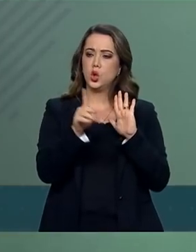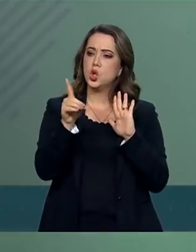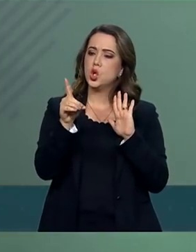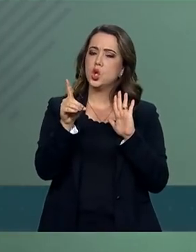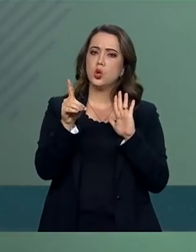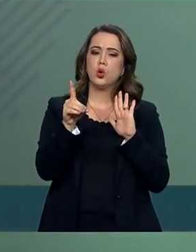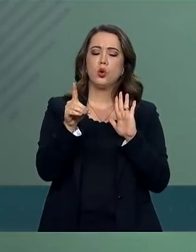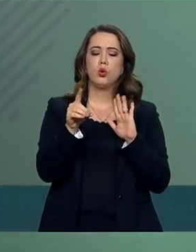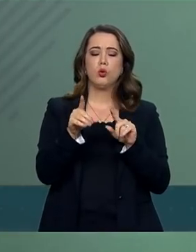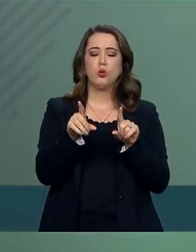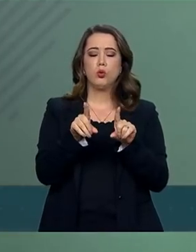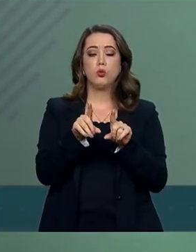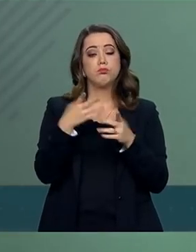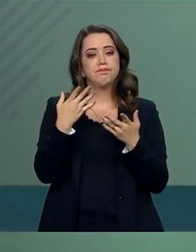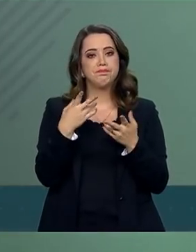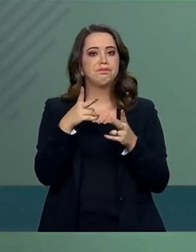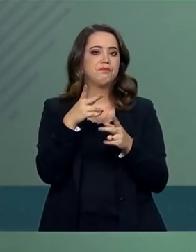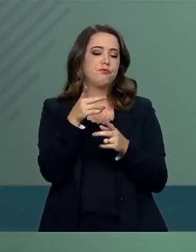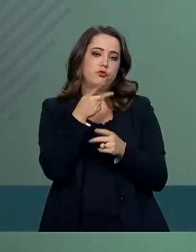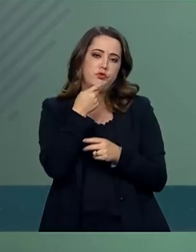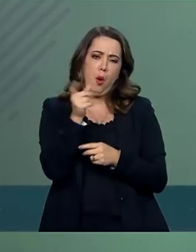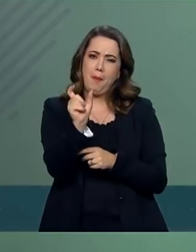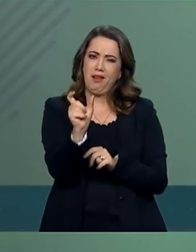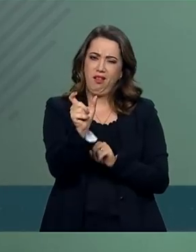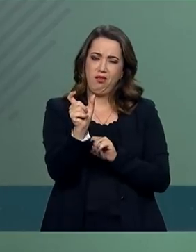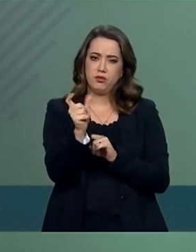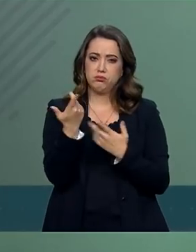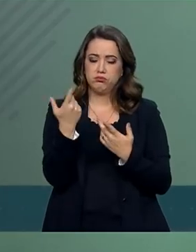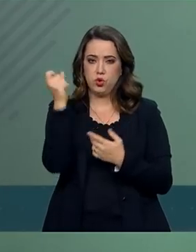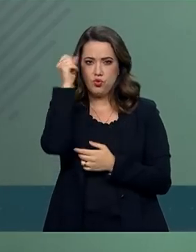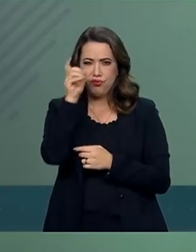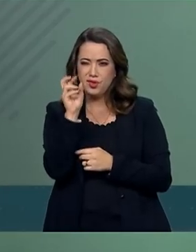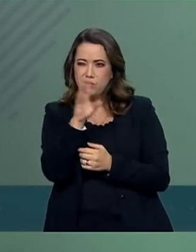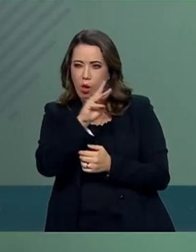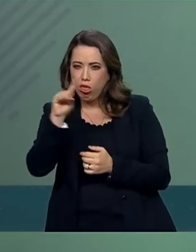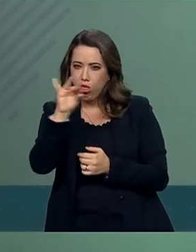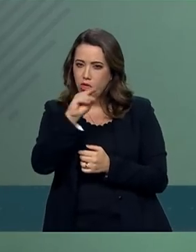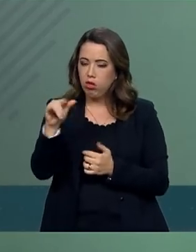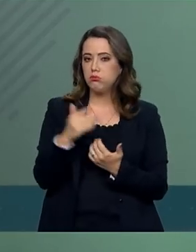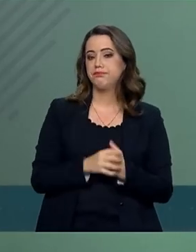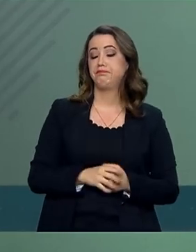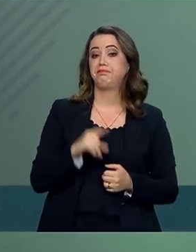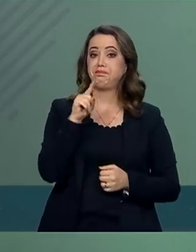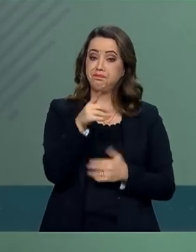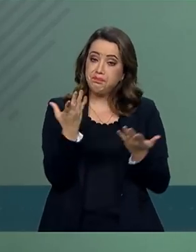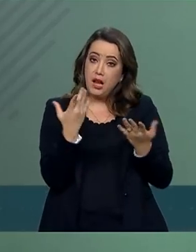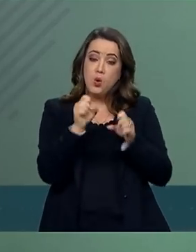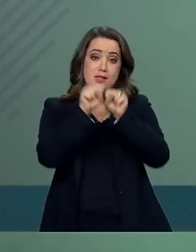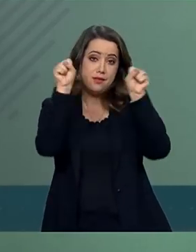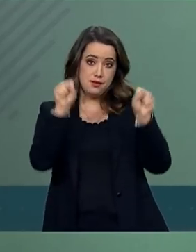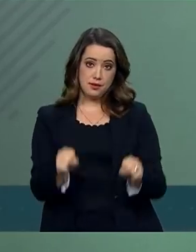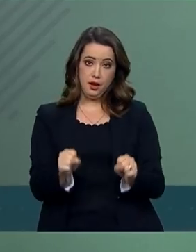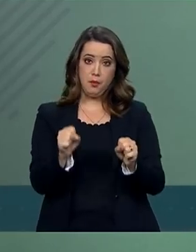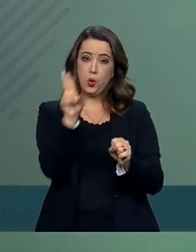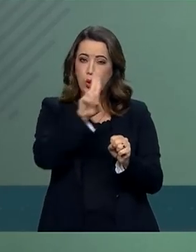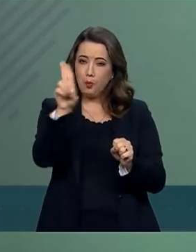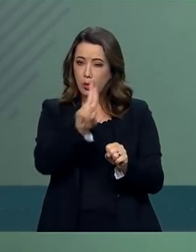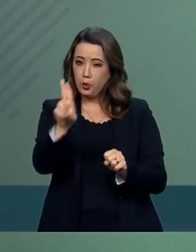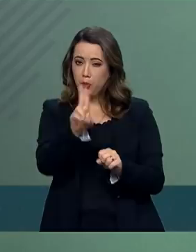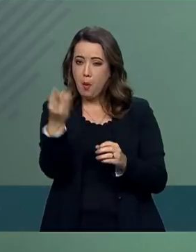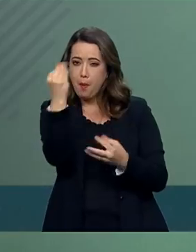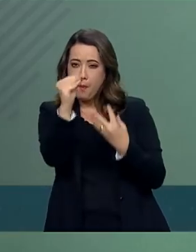benefícios. Esse banco de talentos permitirá que sejam escolhidas pessoas